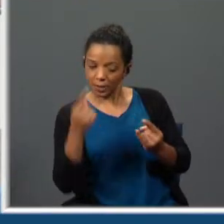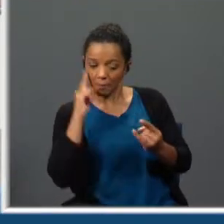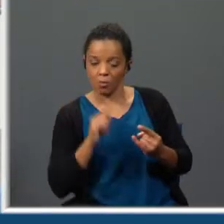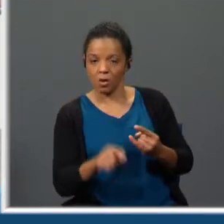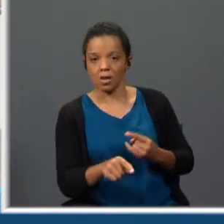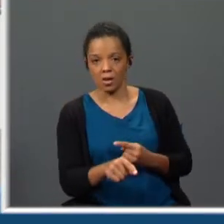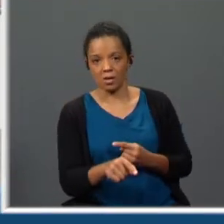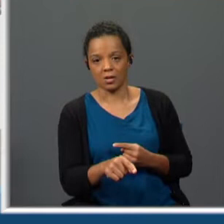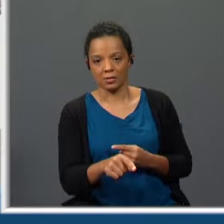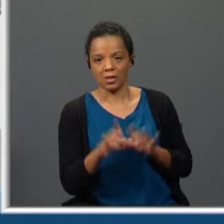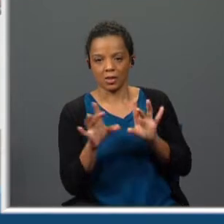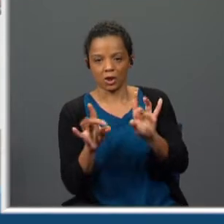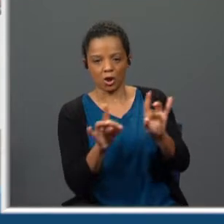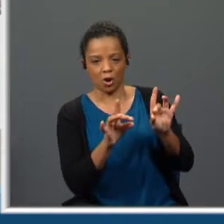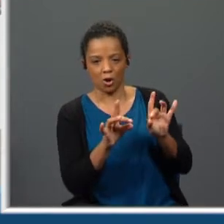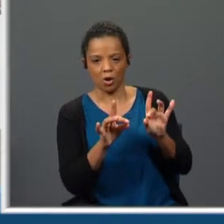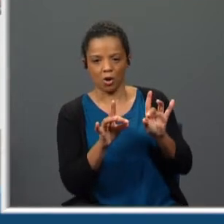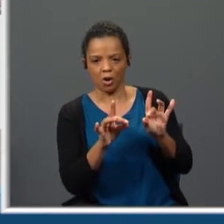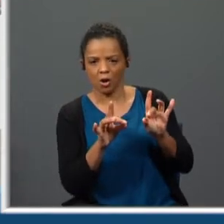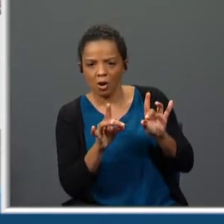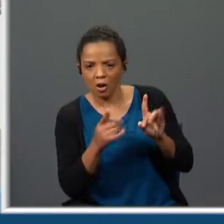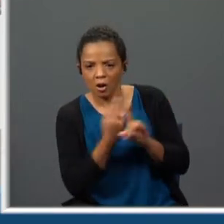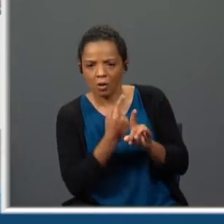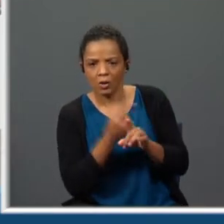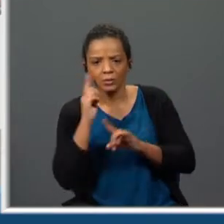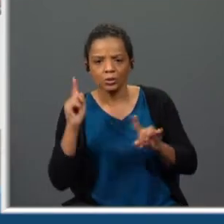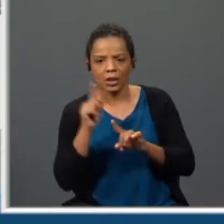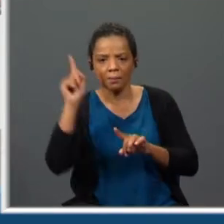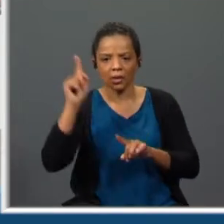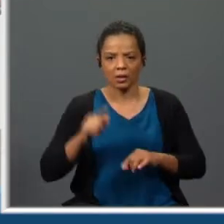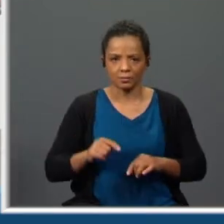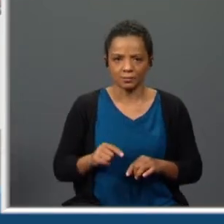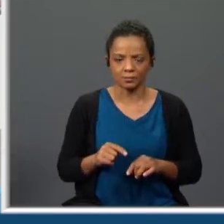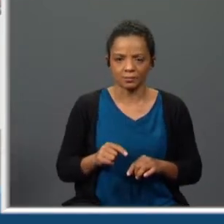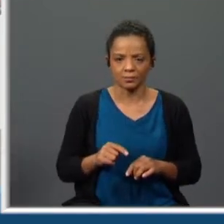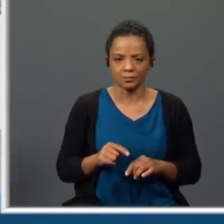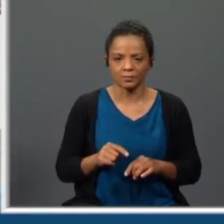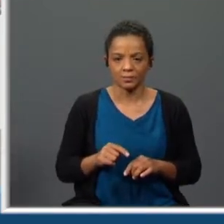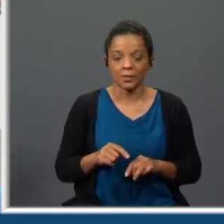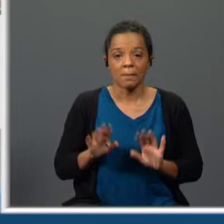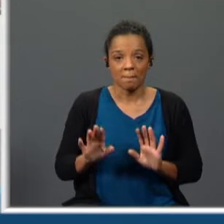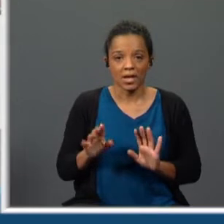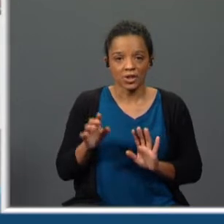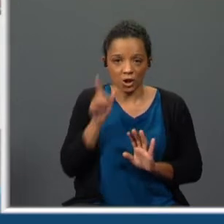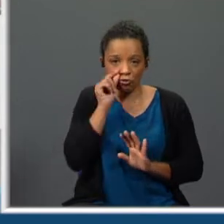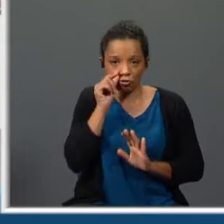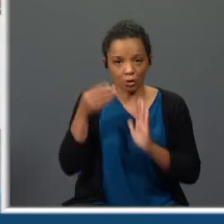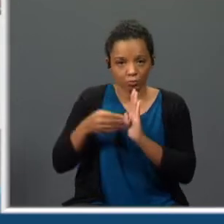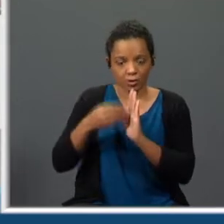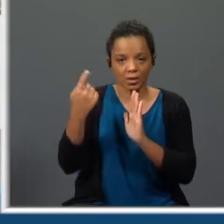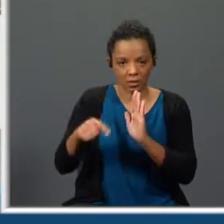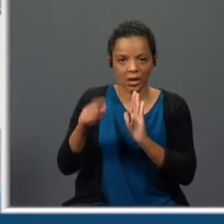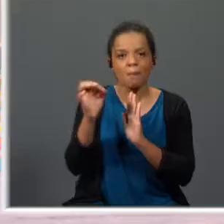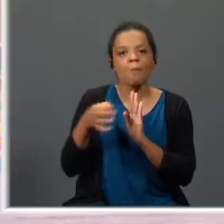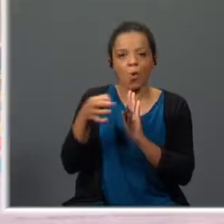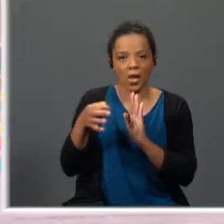na mulher, que está a tocar aquele instrumento musical para ele. Não obstante, ele tem a moeda, não é? Ele pretende pagar.